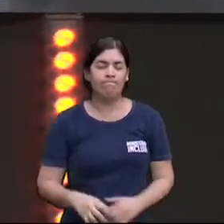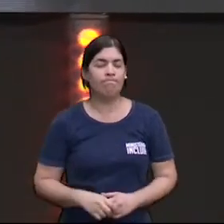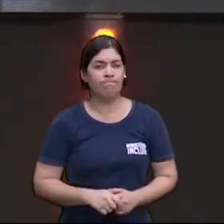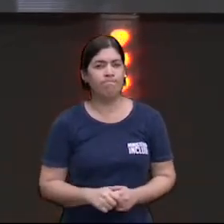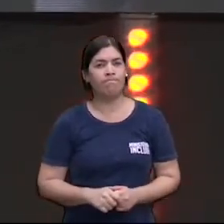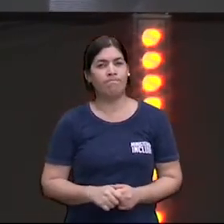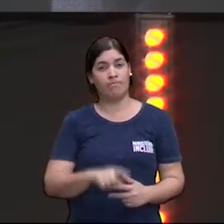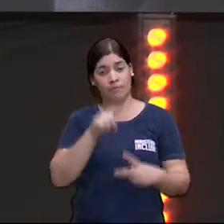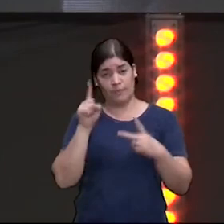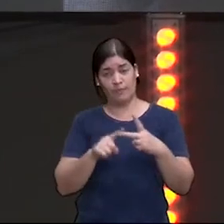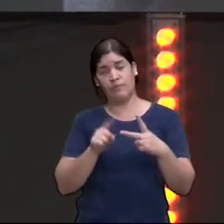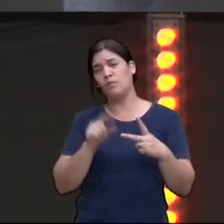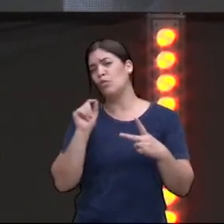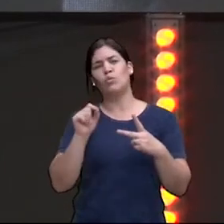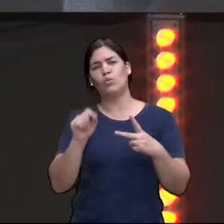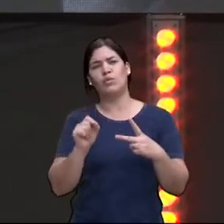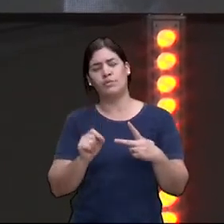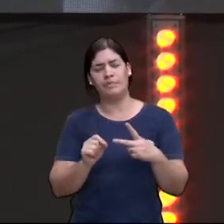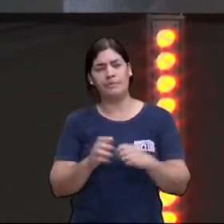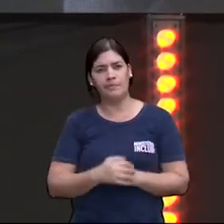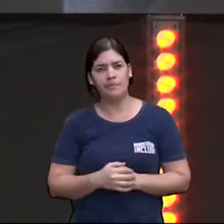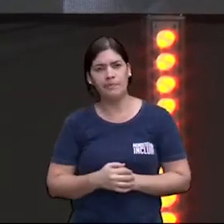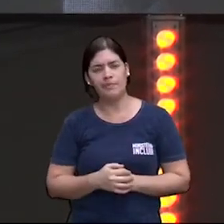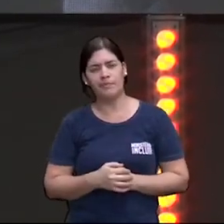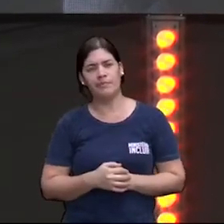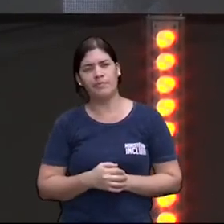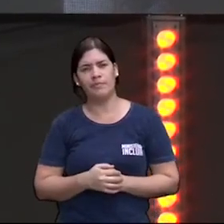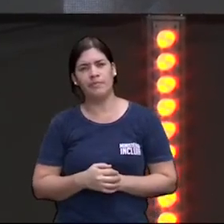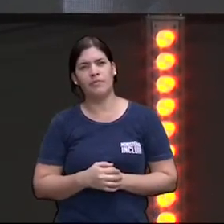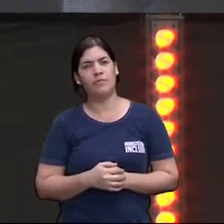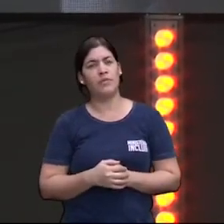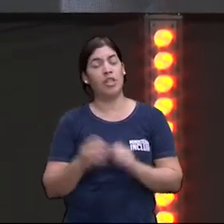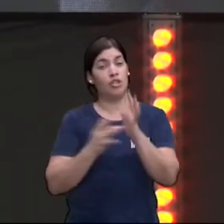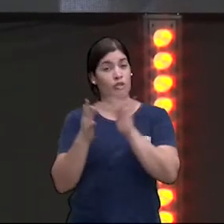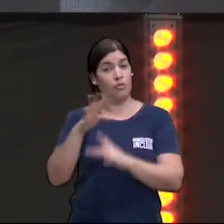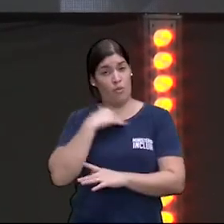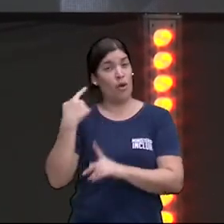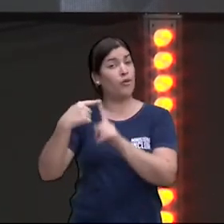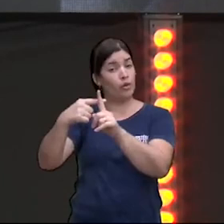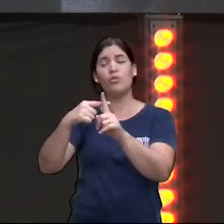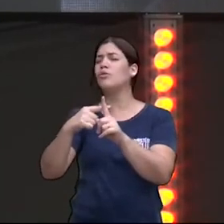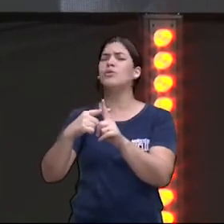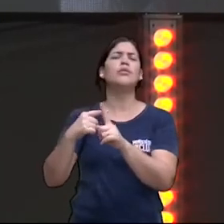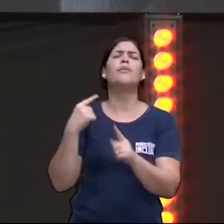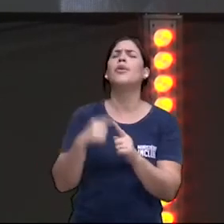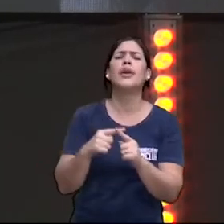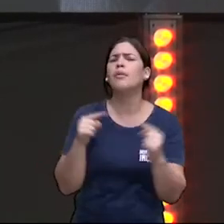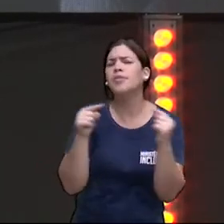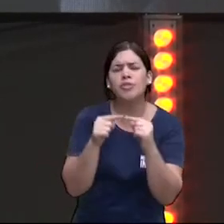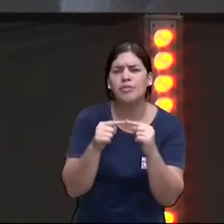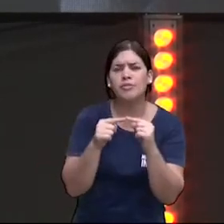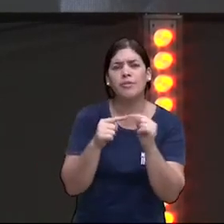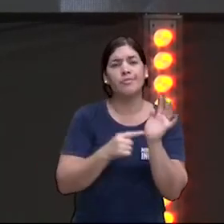segundo lugar você sabe porque Jesus morreu na cruz para mostrar o amor dele por você